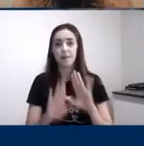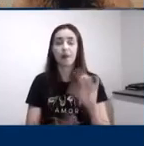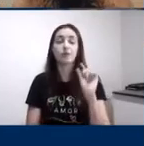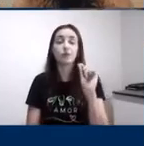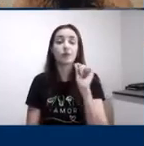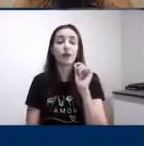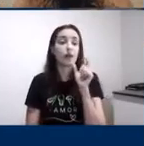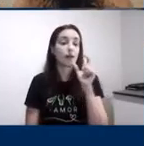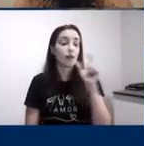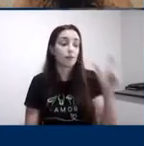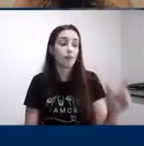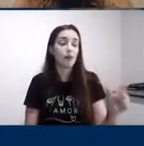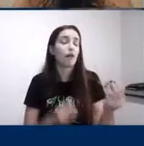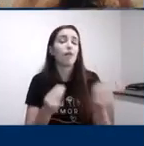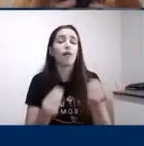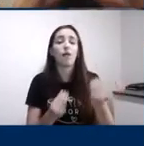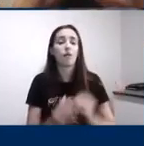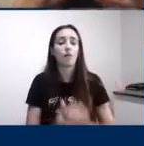dele